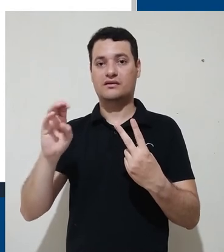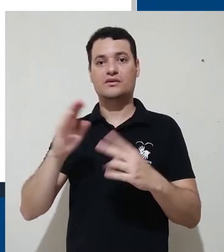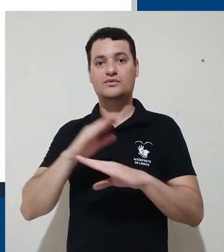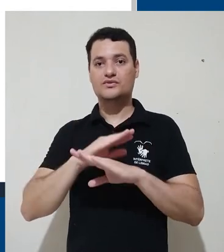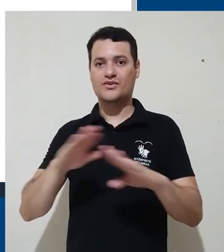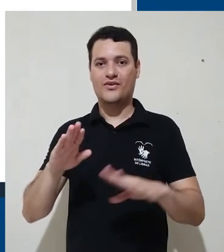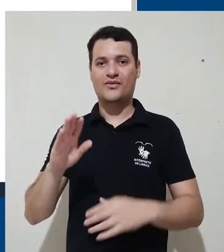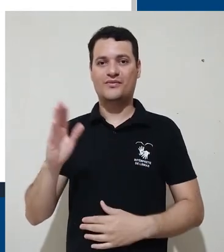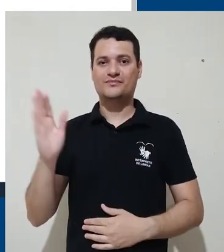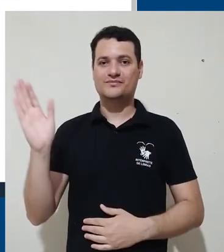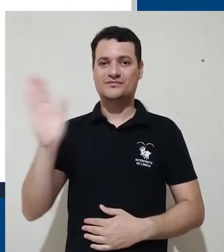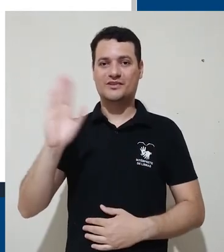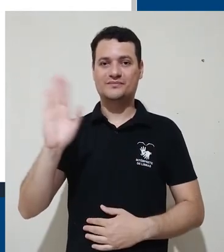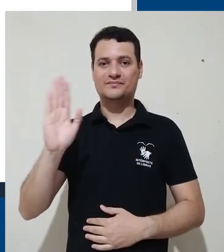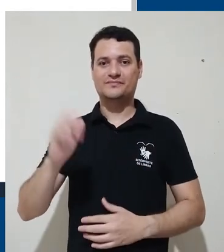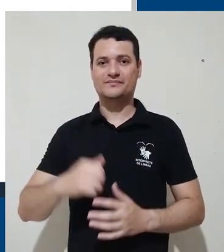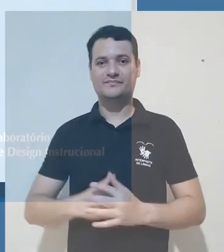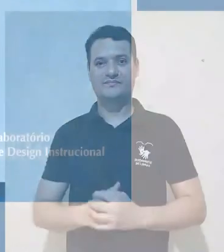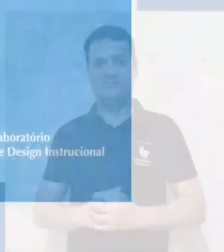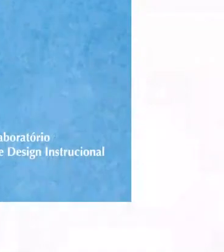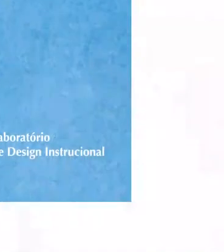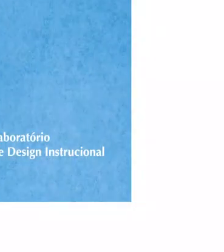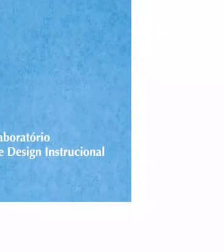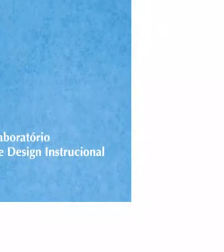Por hoje é só. Até a próxima aula.